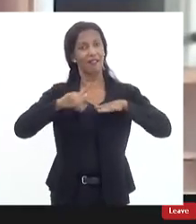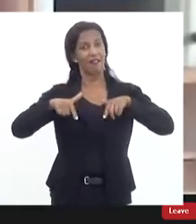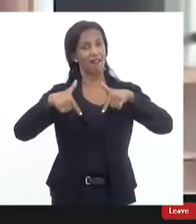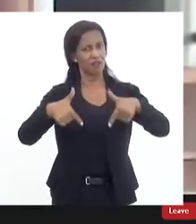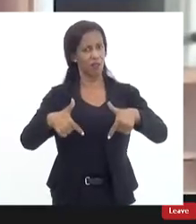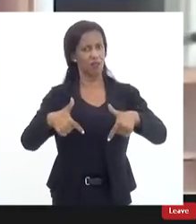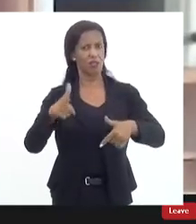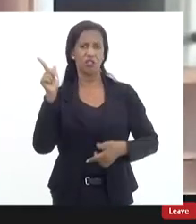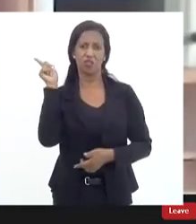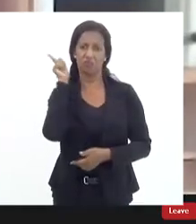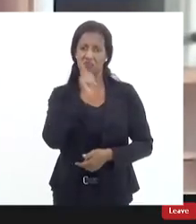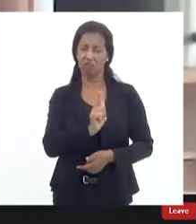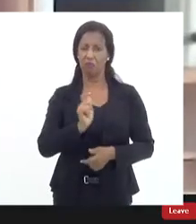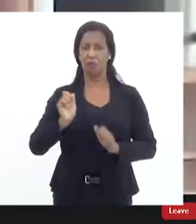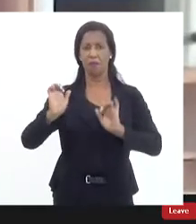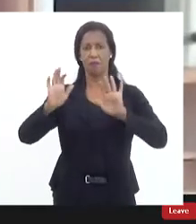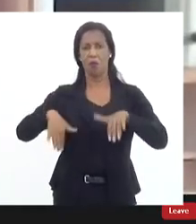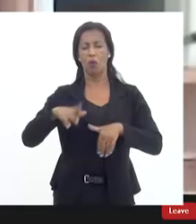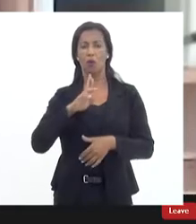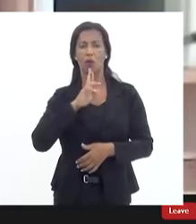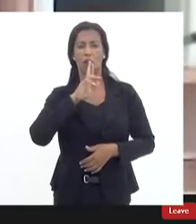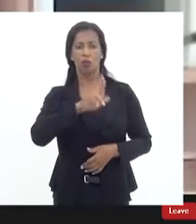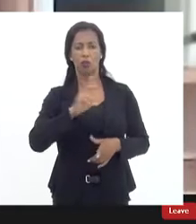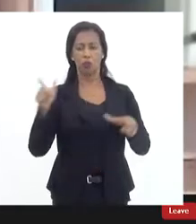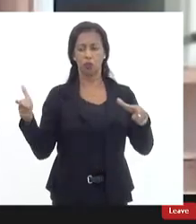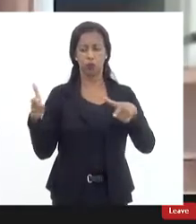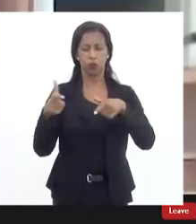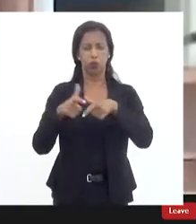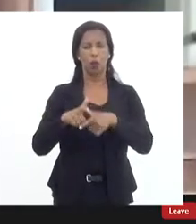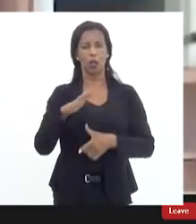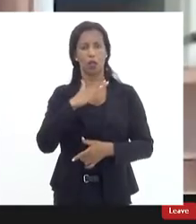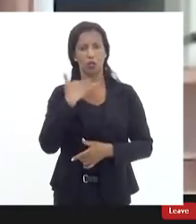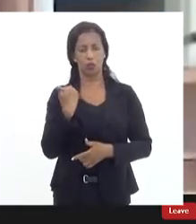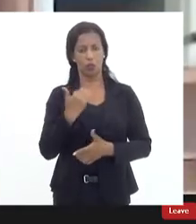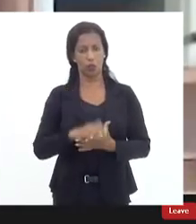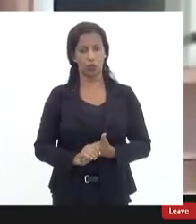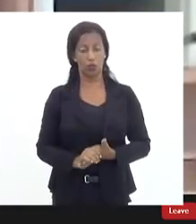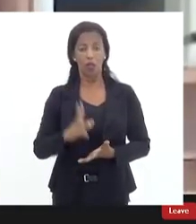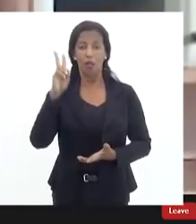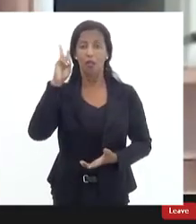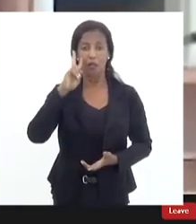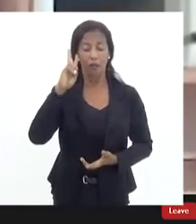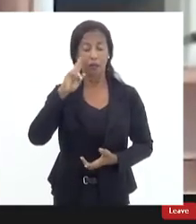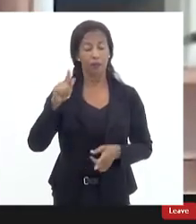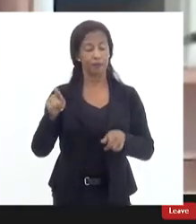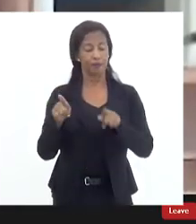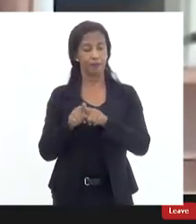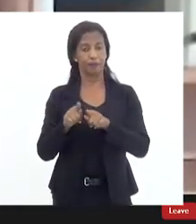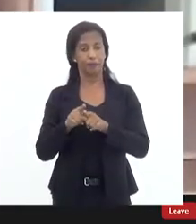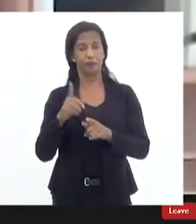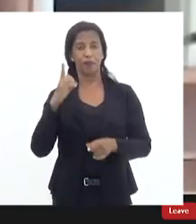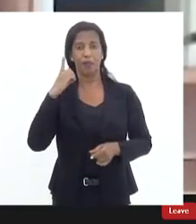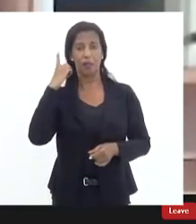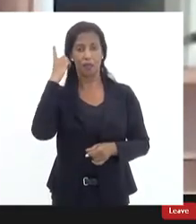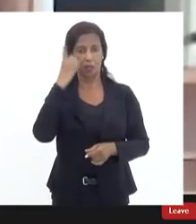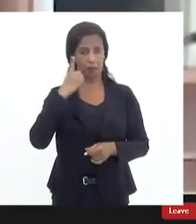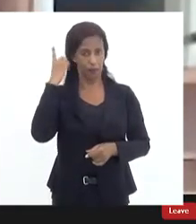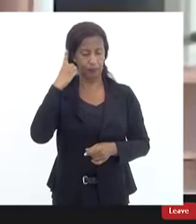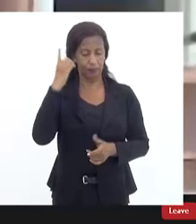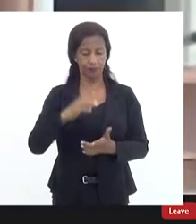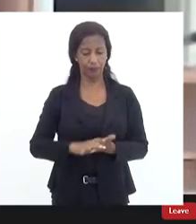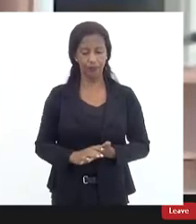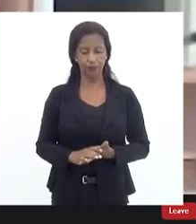ter um ganho significativo na redução da letalidade e lembrando deputada a gente tem que